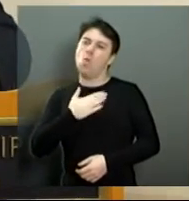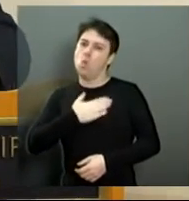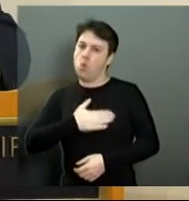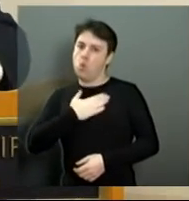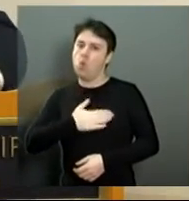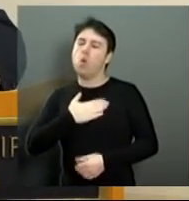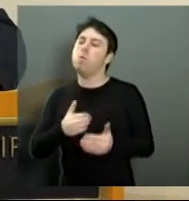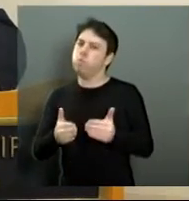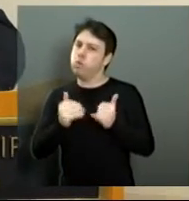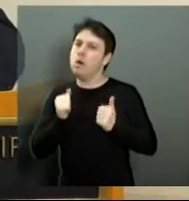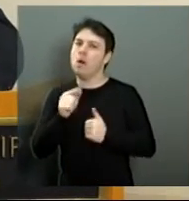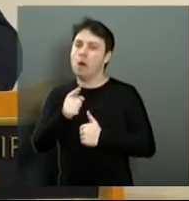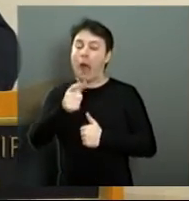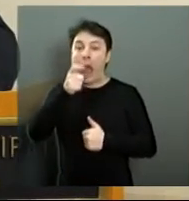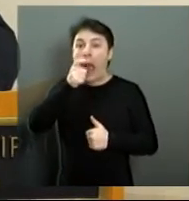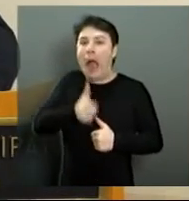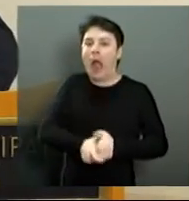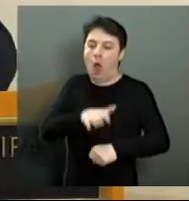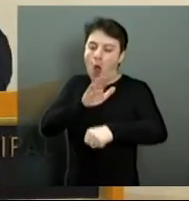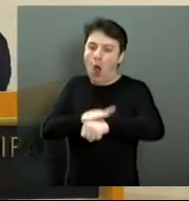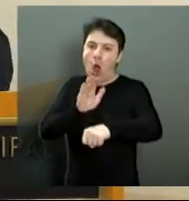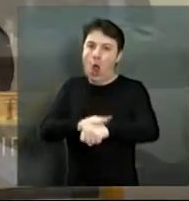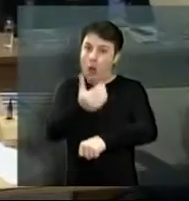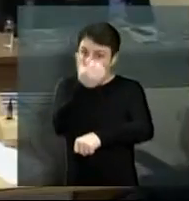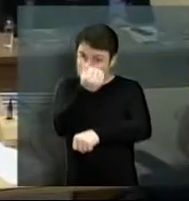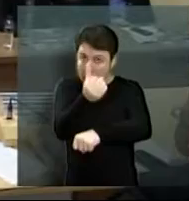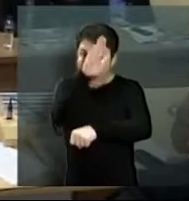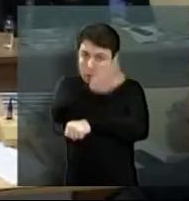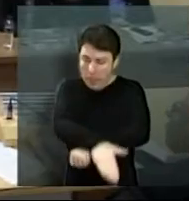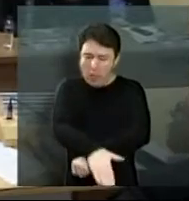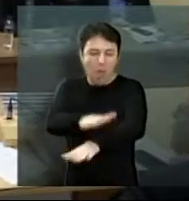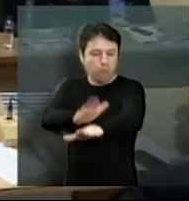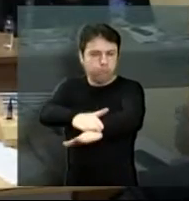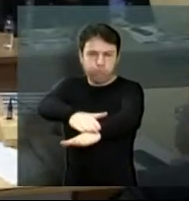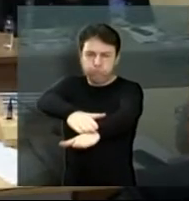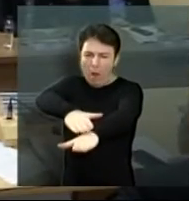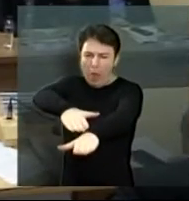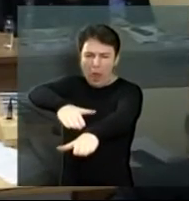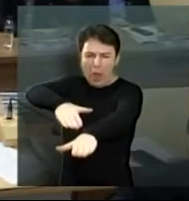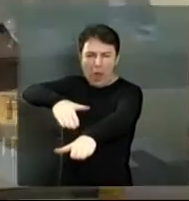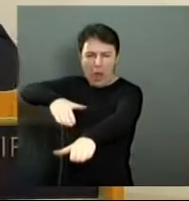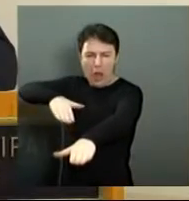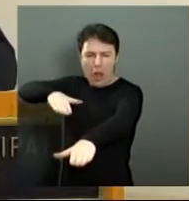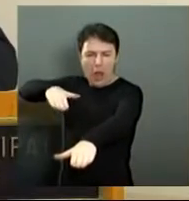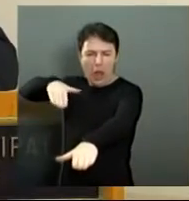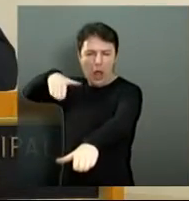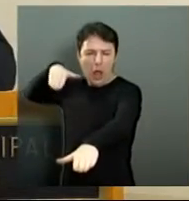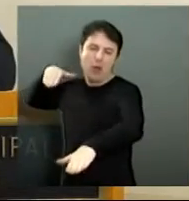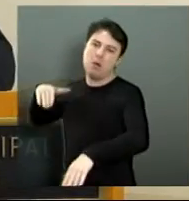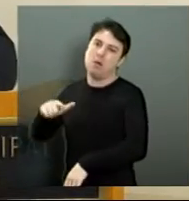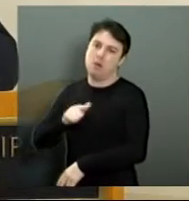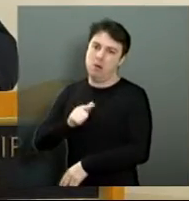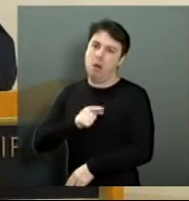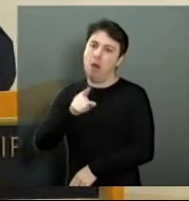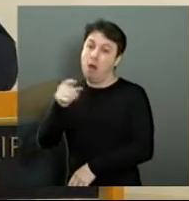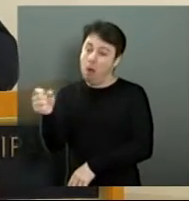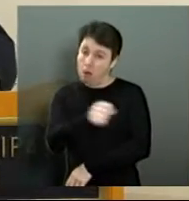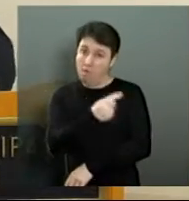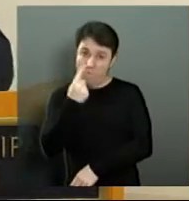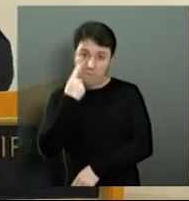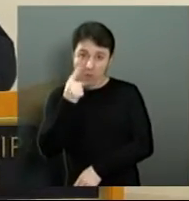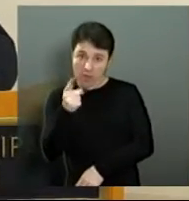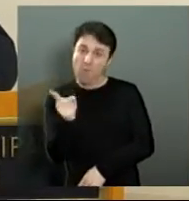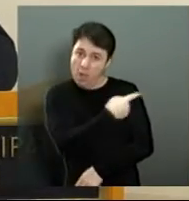realmente desse uma atenção ali, na hora de picos, desse uma matéria, que o Nilson Carneiro desse uma passada lá, que seria muito bom.